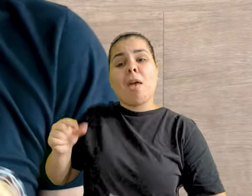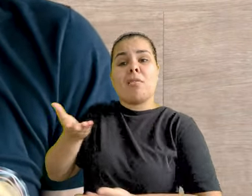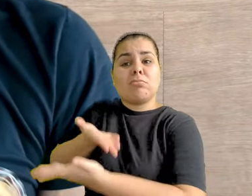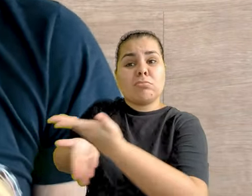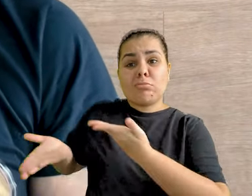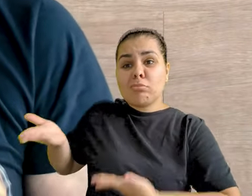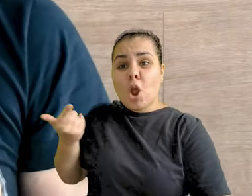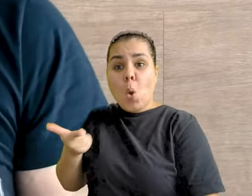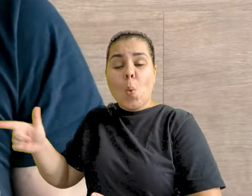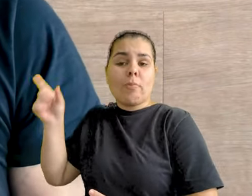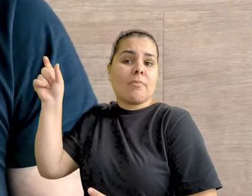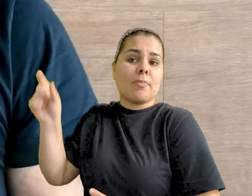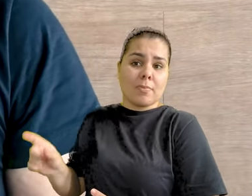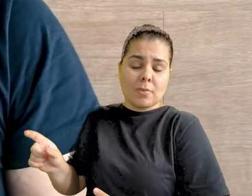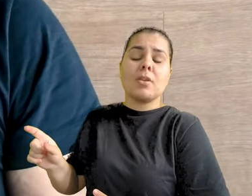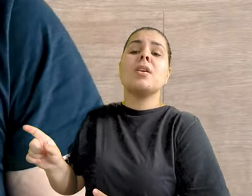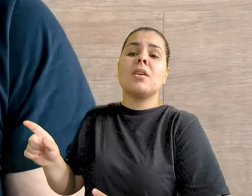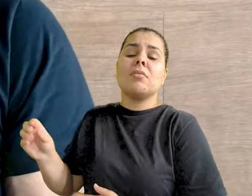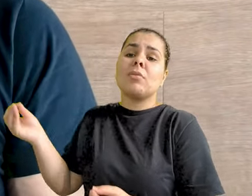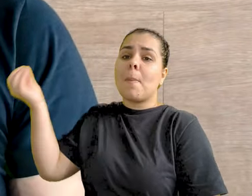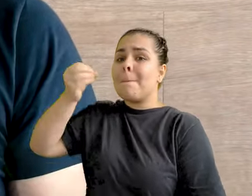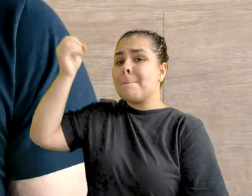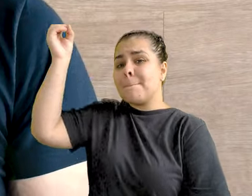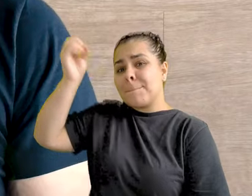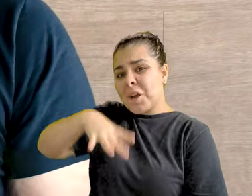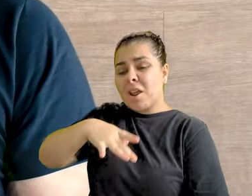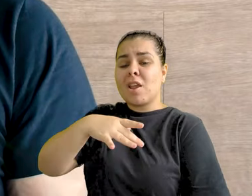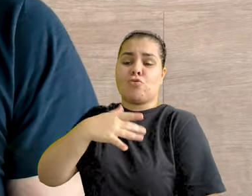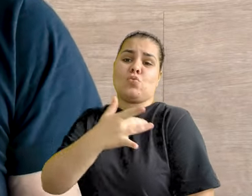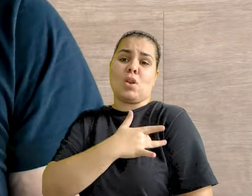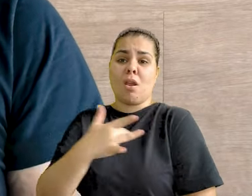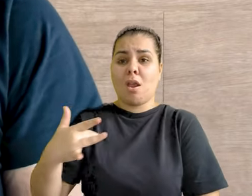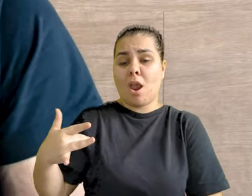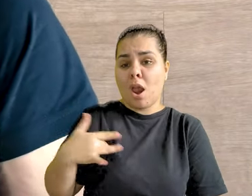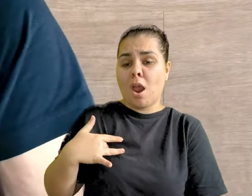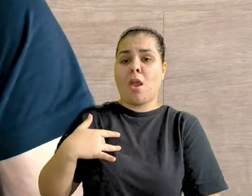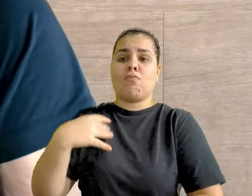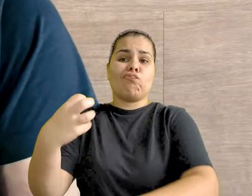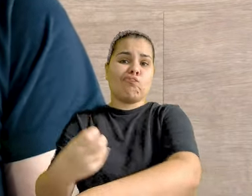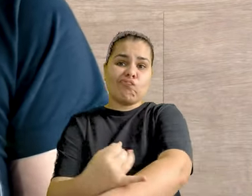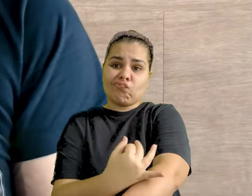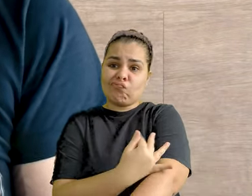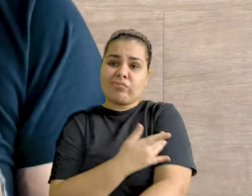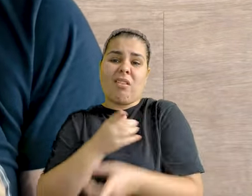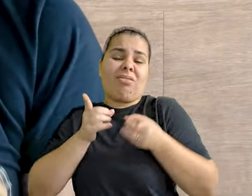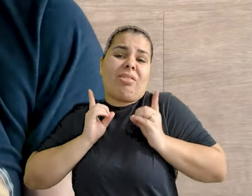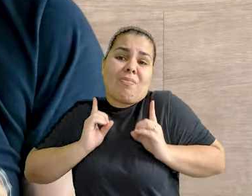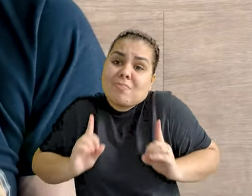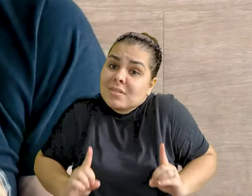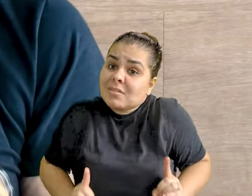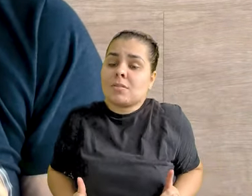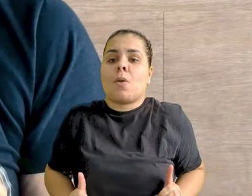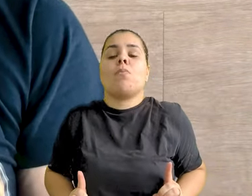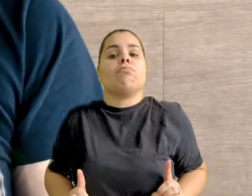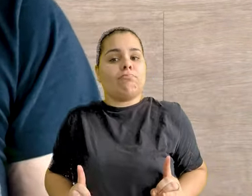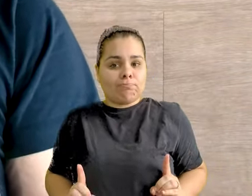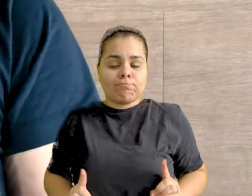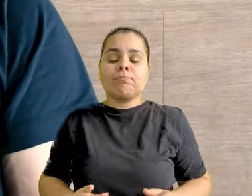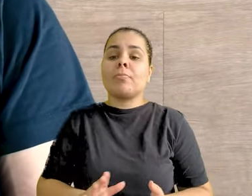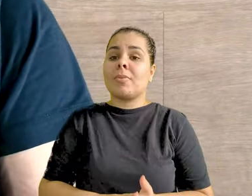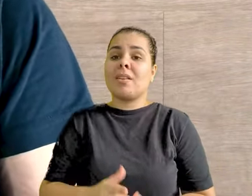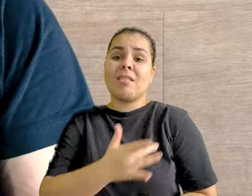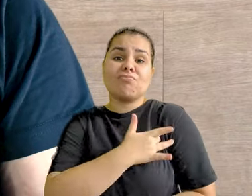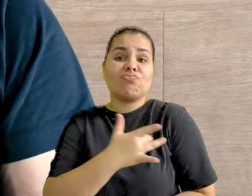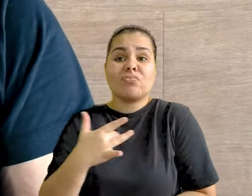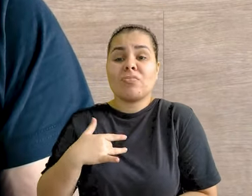outras pessoas. E pode ter prejuízos na sua saúde emocional, pode entrar em depressão. E com certeza vai impactar na